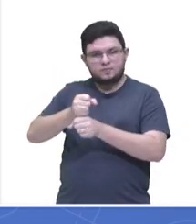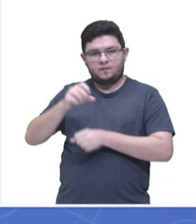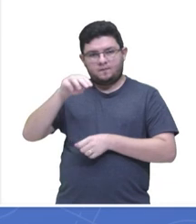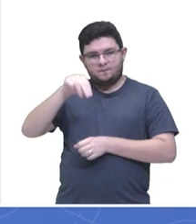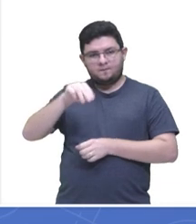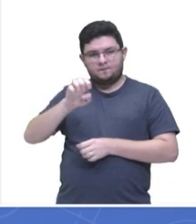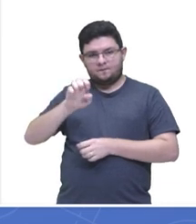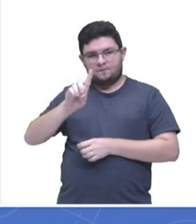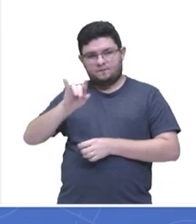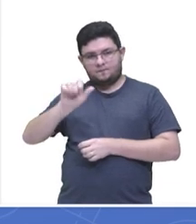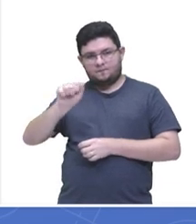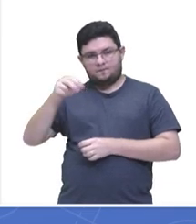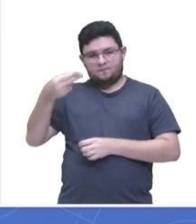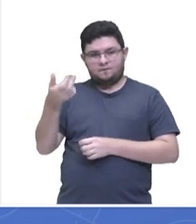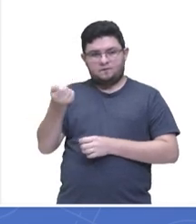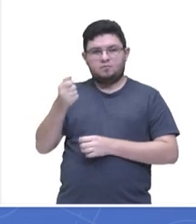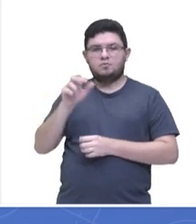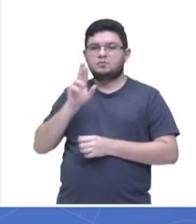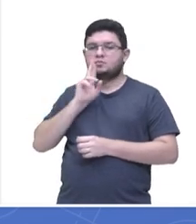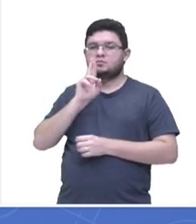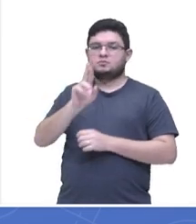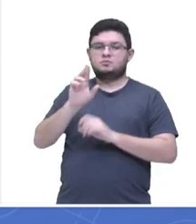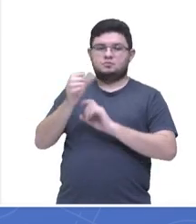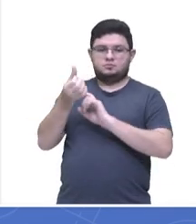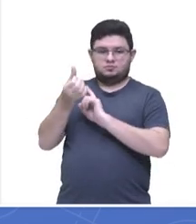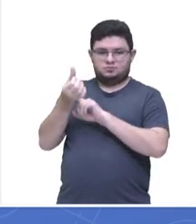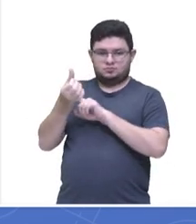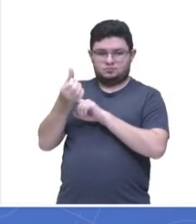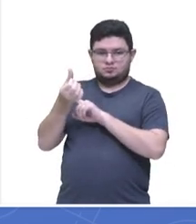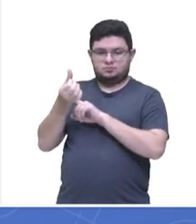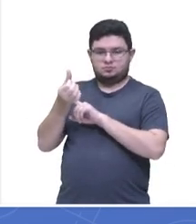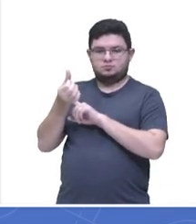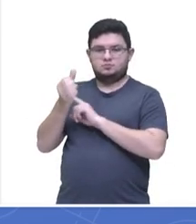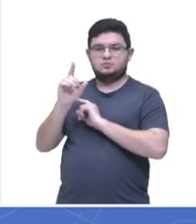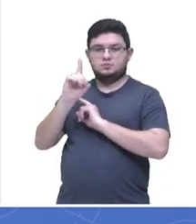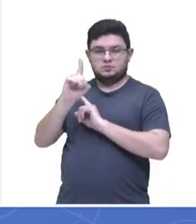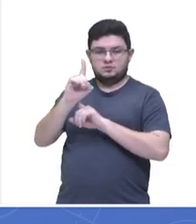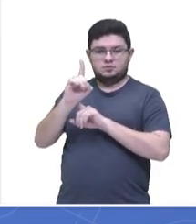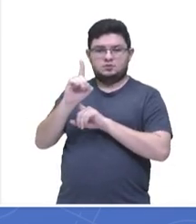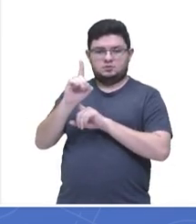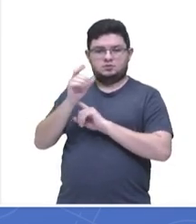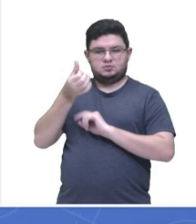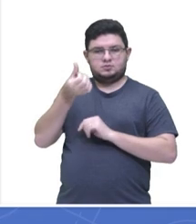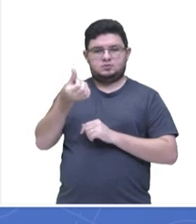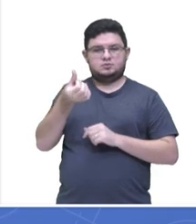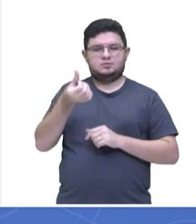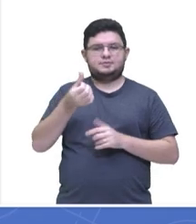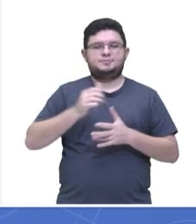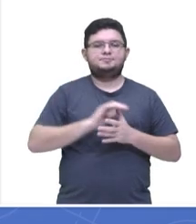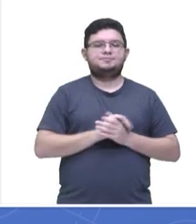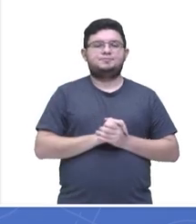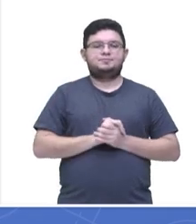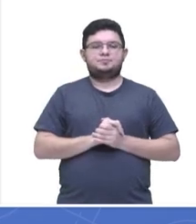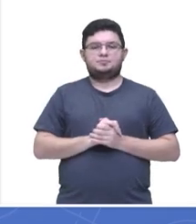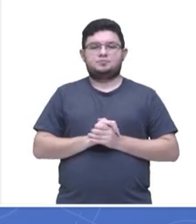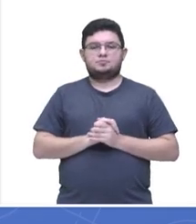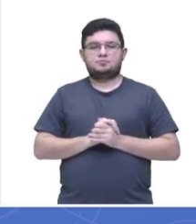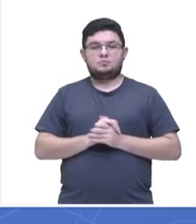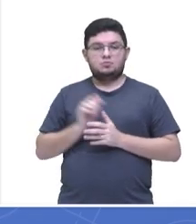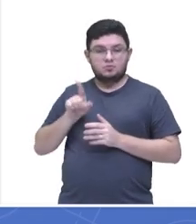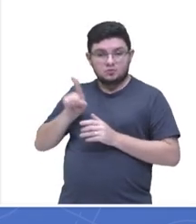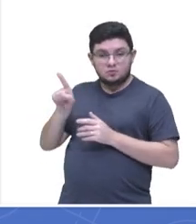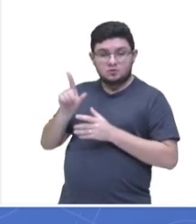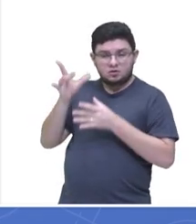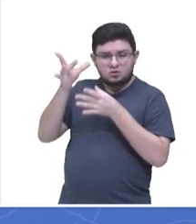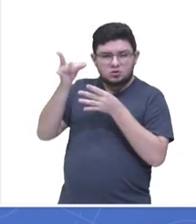Automaticamente, então, a nossa resposta aqui é a letra D. Então, olha só, gente, qual é o detalhe aqui